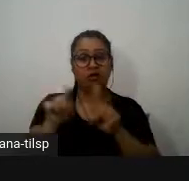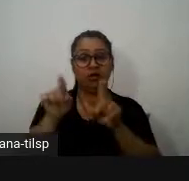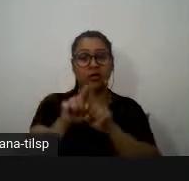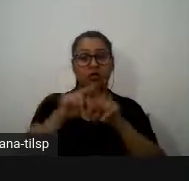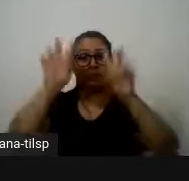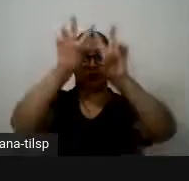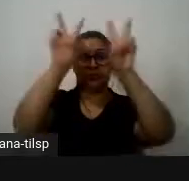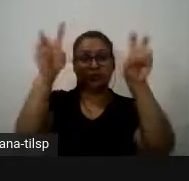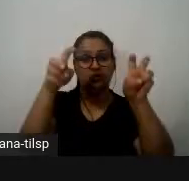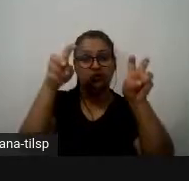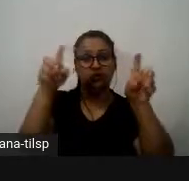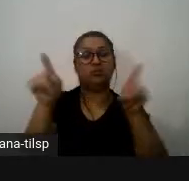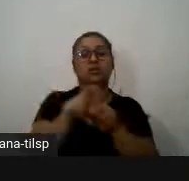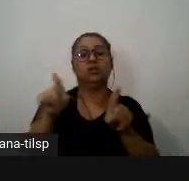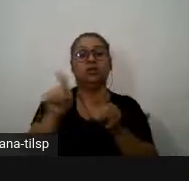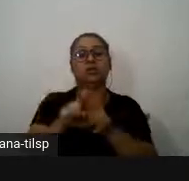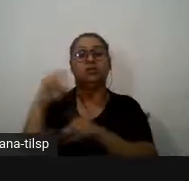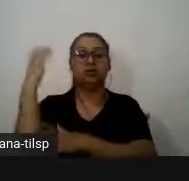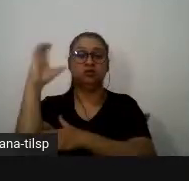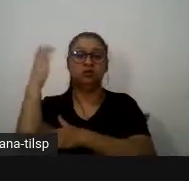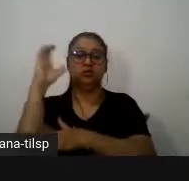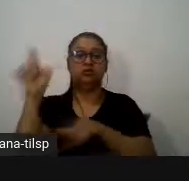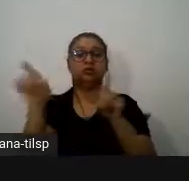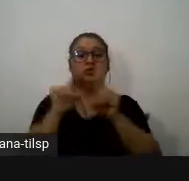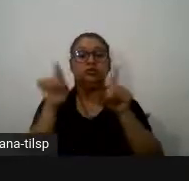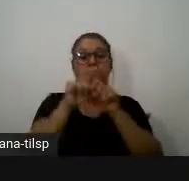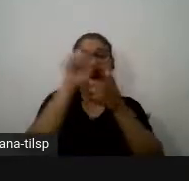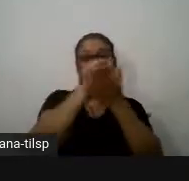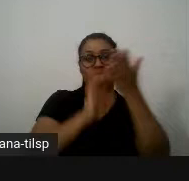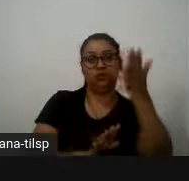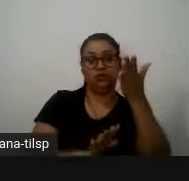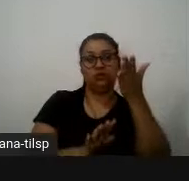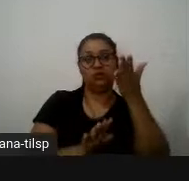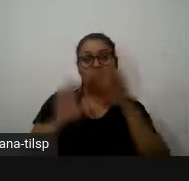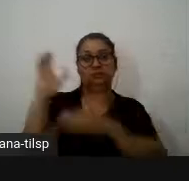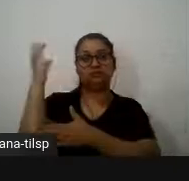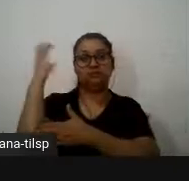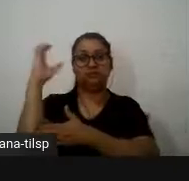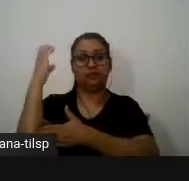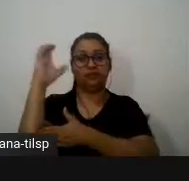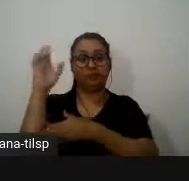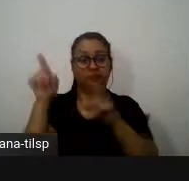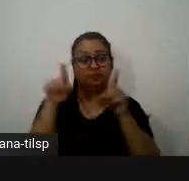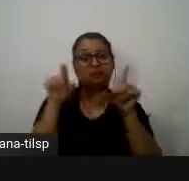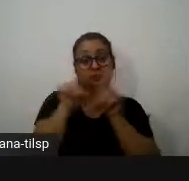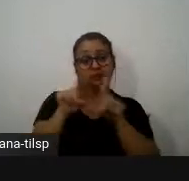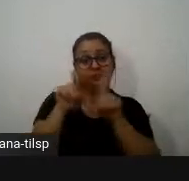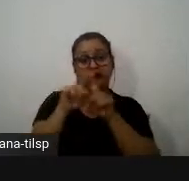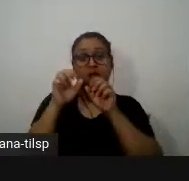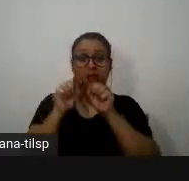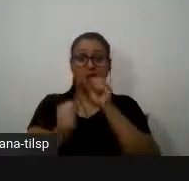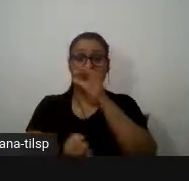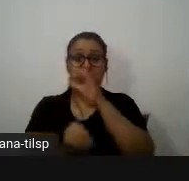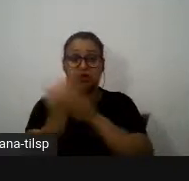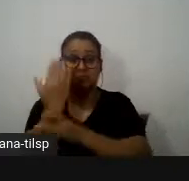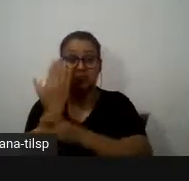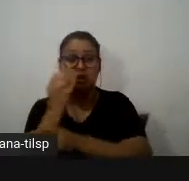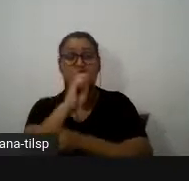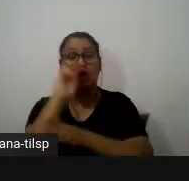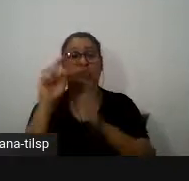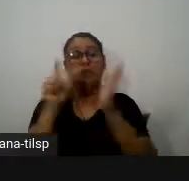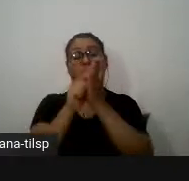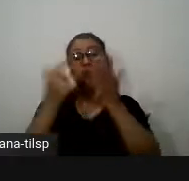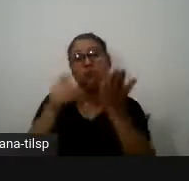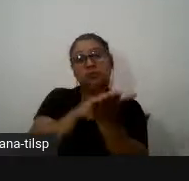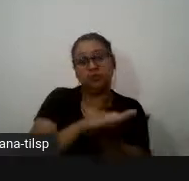sobressaía esta questão científica da atividade científica e aí podia ser ou uma descoberta ou a publicação